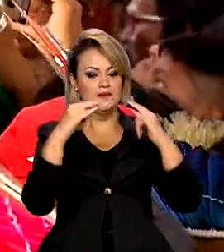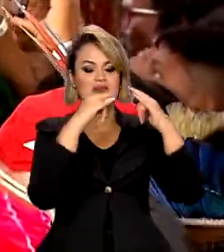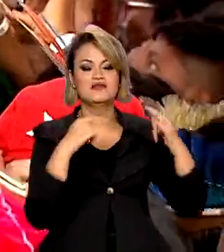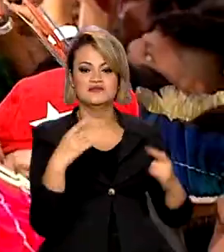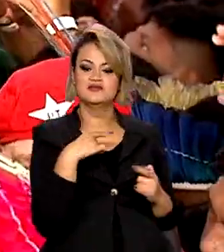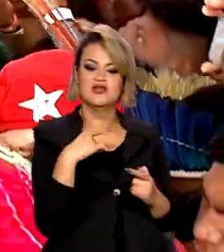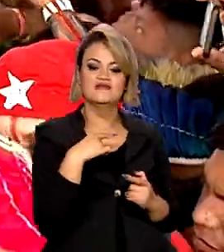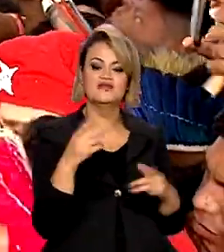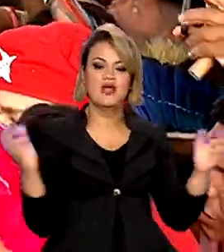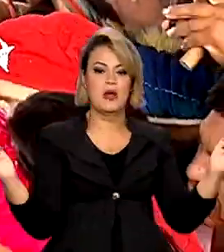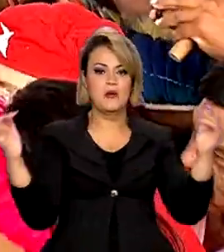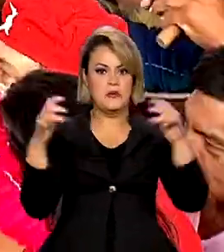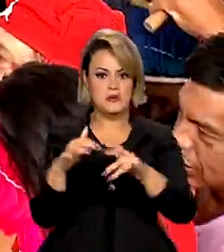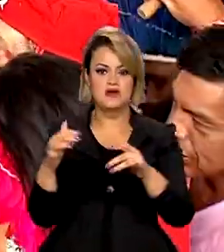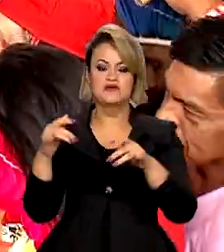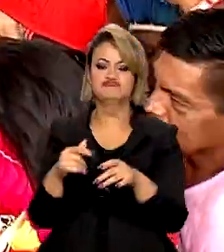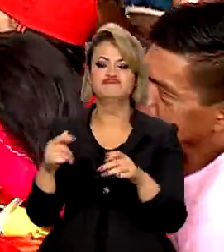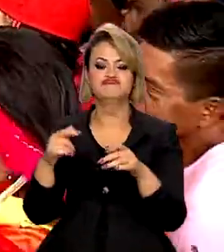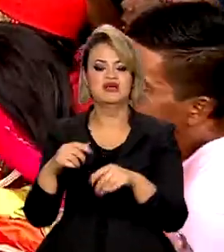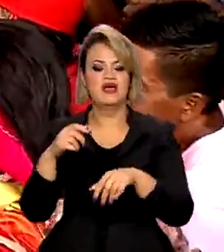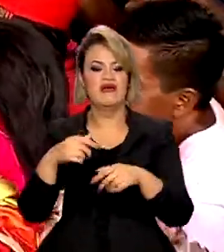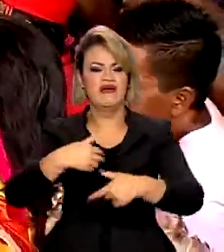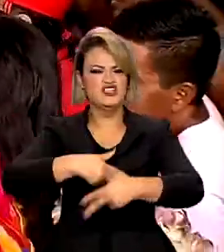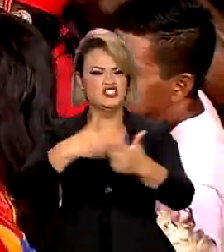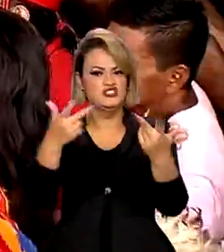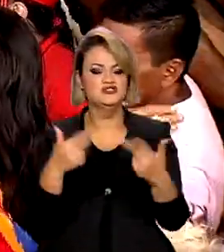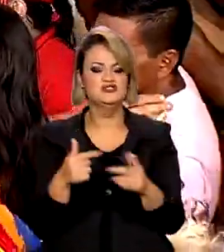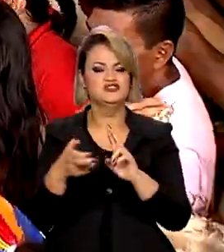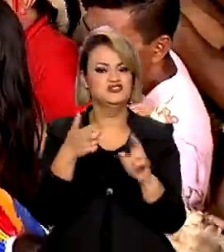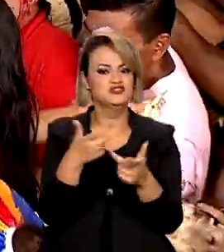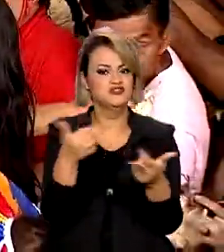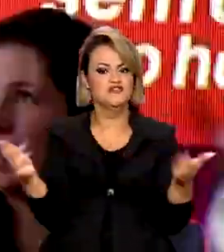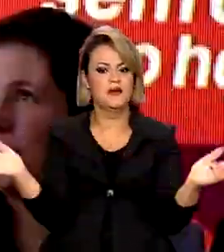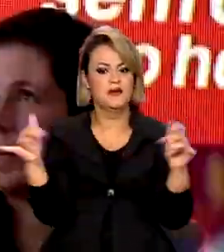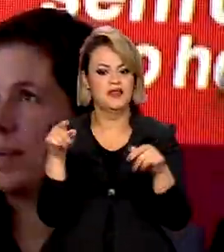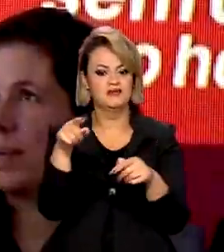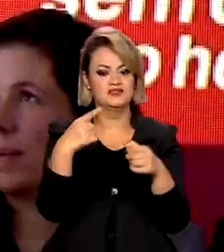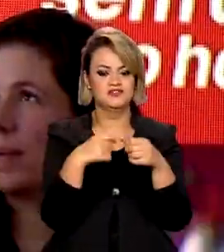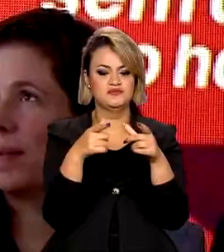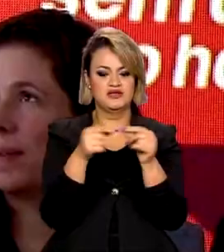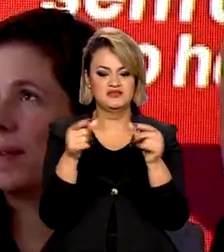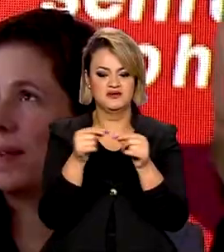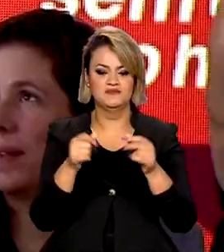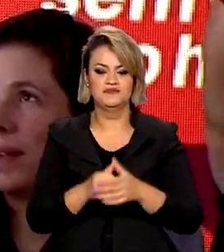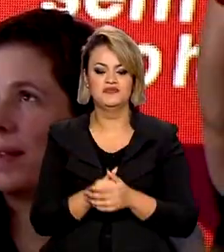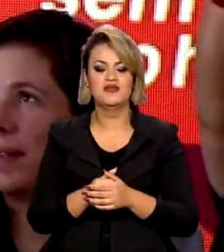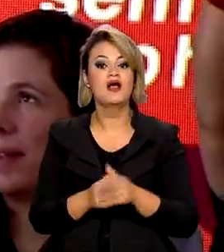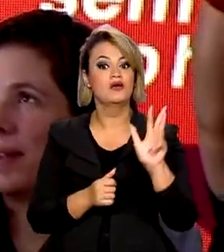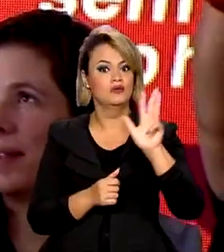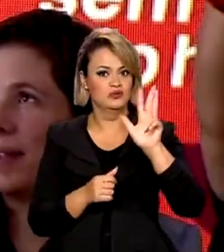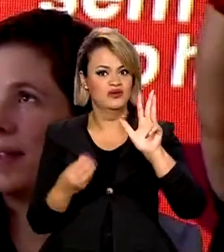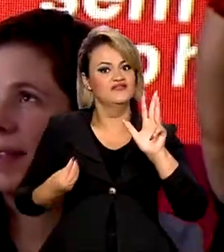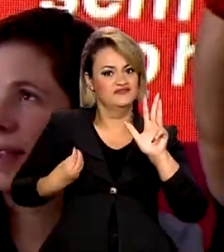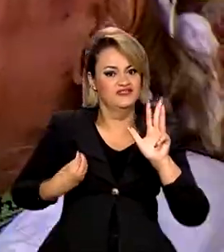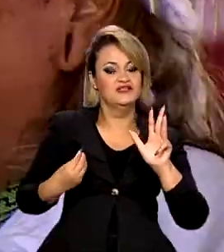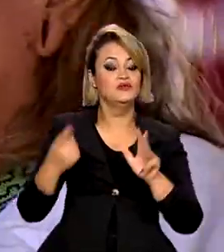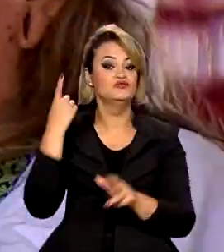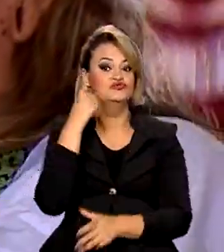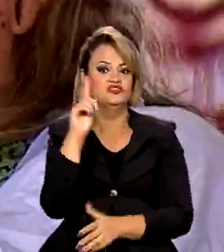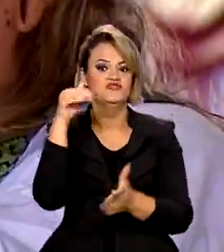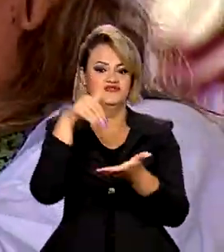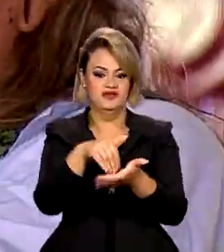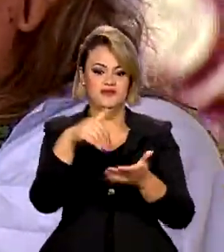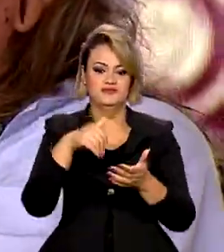Livre que reuniu diversas etnias indígenas em Brasília. O presidente Lula esteve no encerramento do evento,